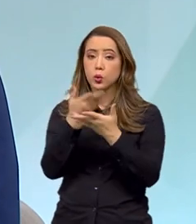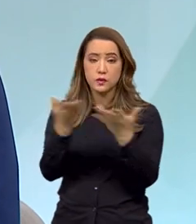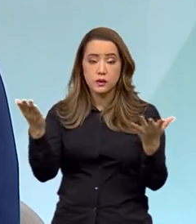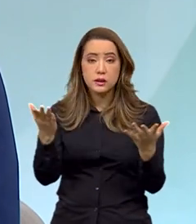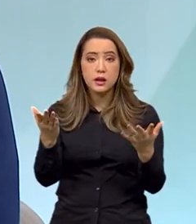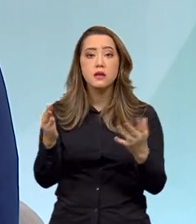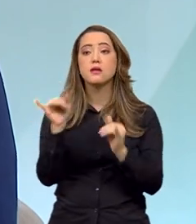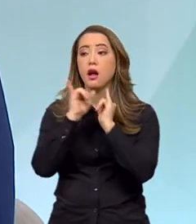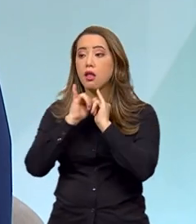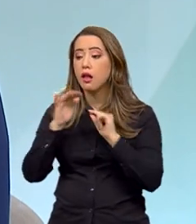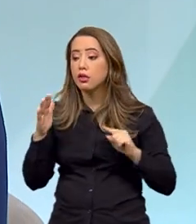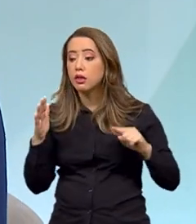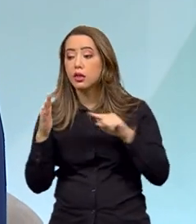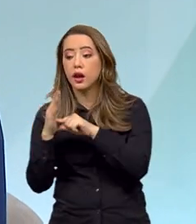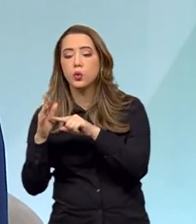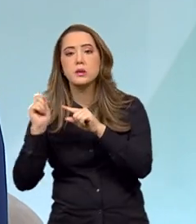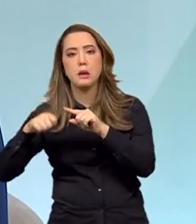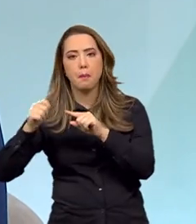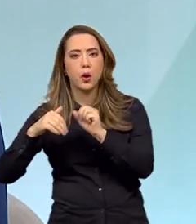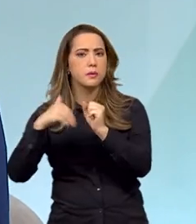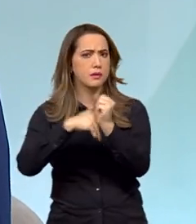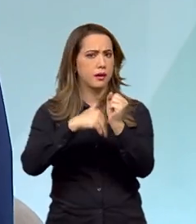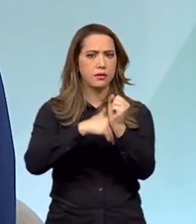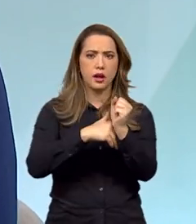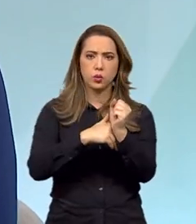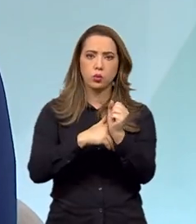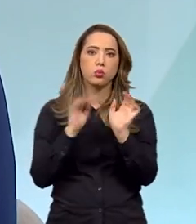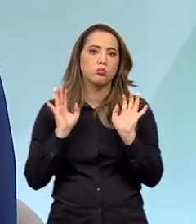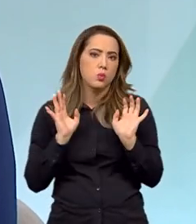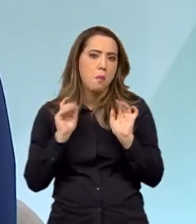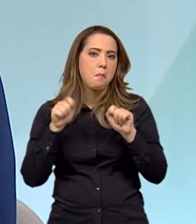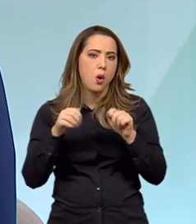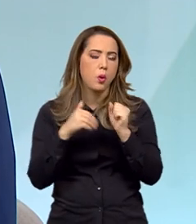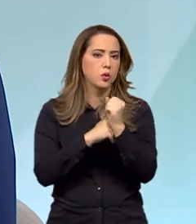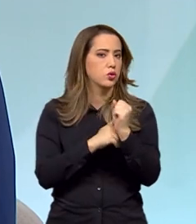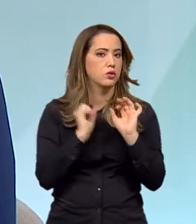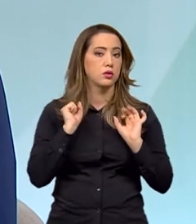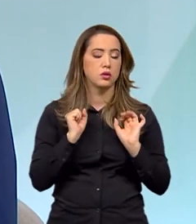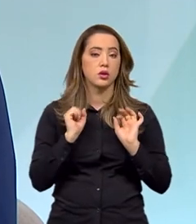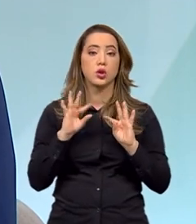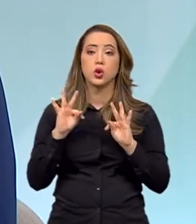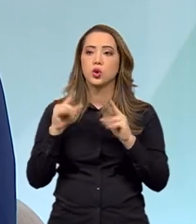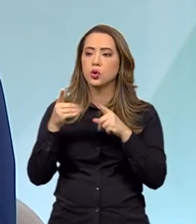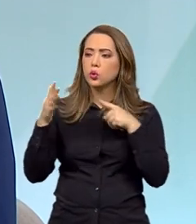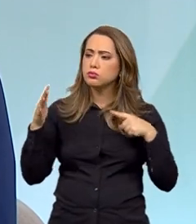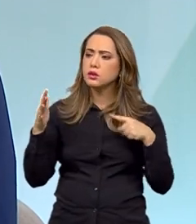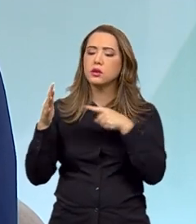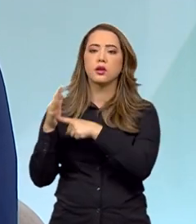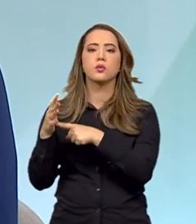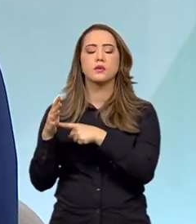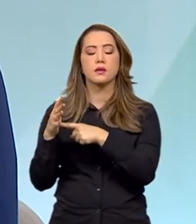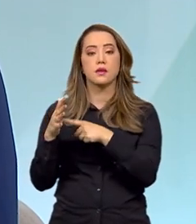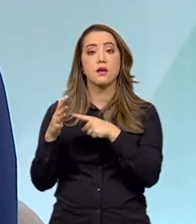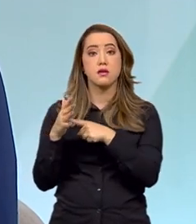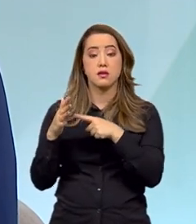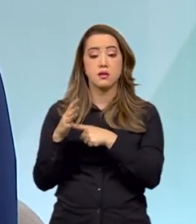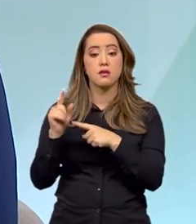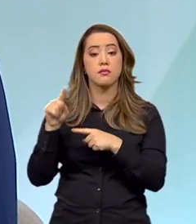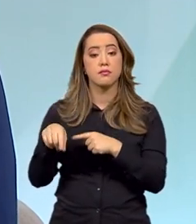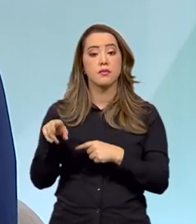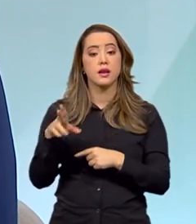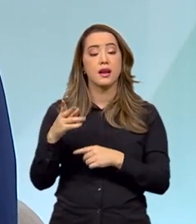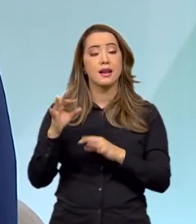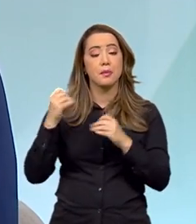anônima, a não ser que a pessoa não queira ser anônima, né? Mas ela é anônima. Toda a denúncia no diz que sem, ela é